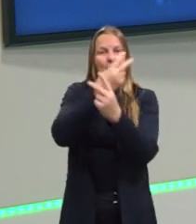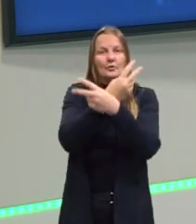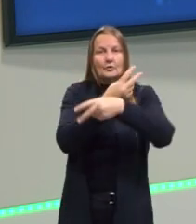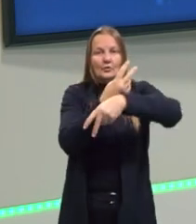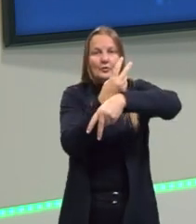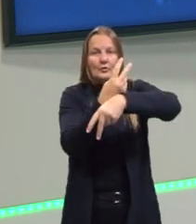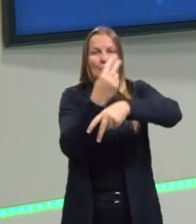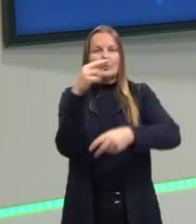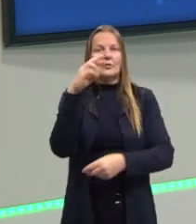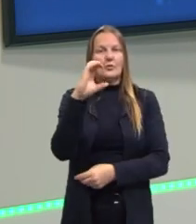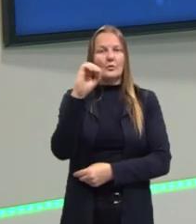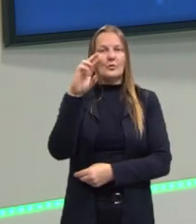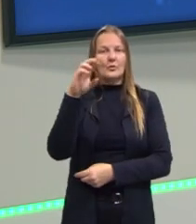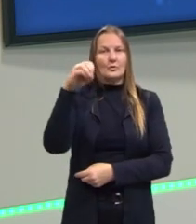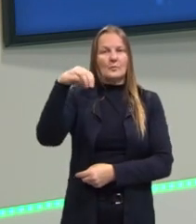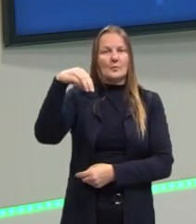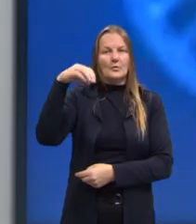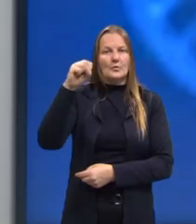próximos slides.